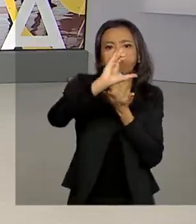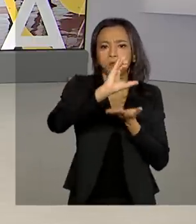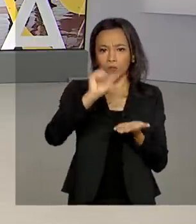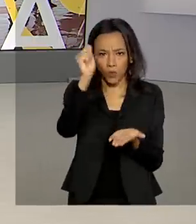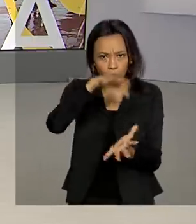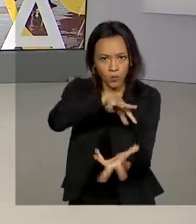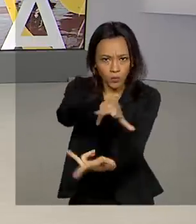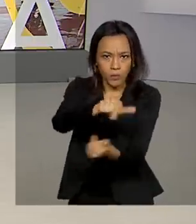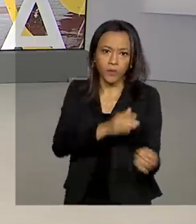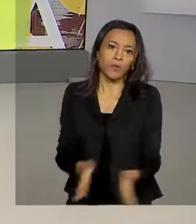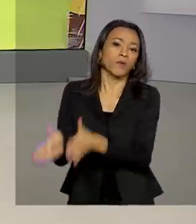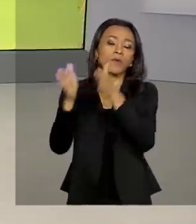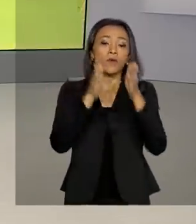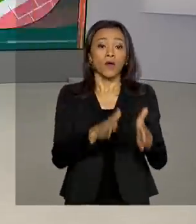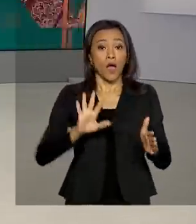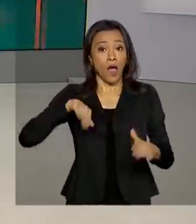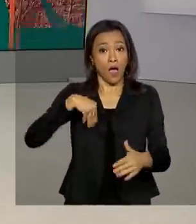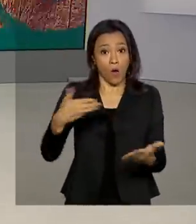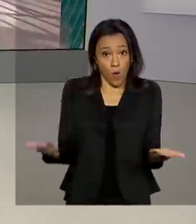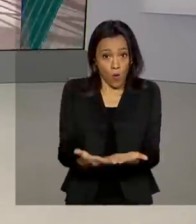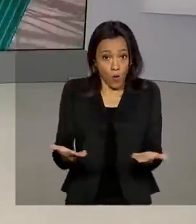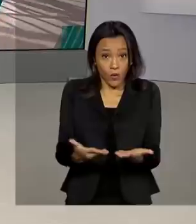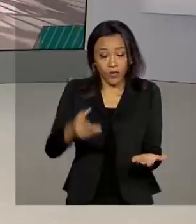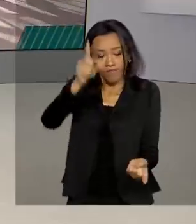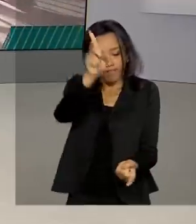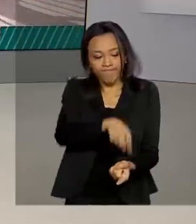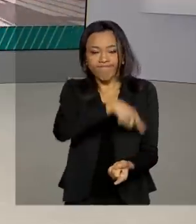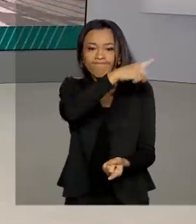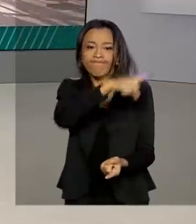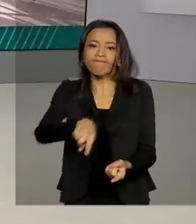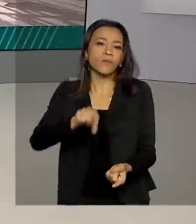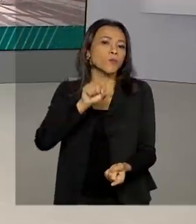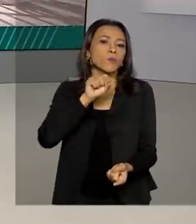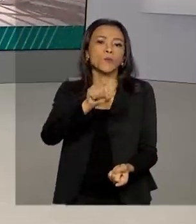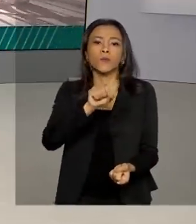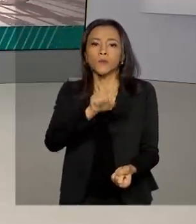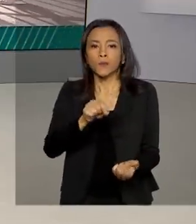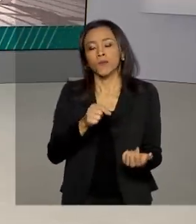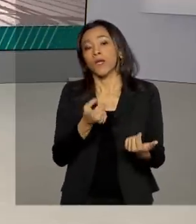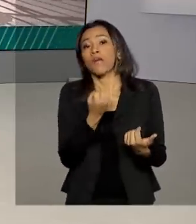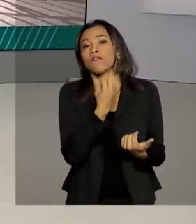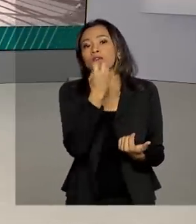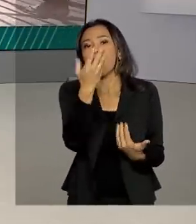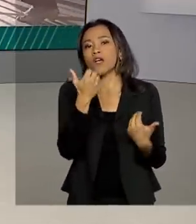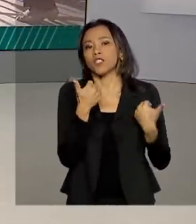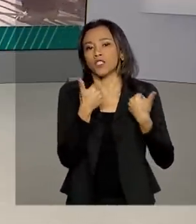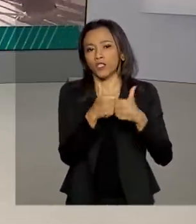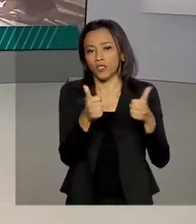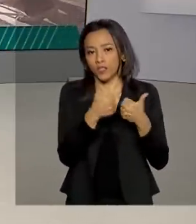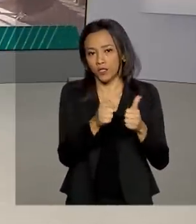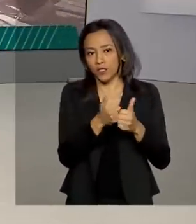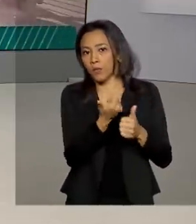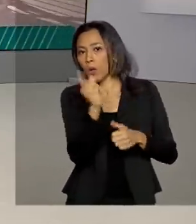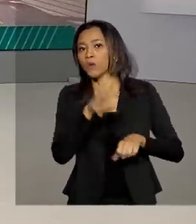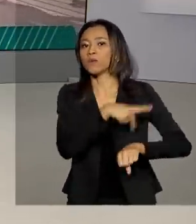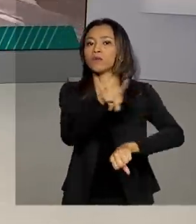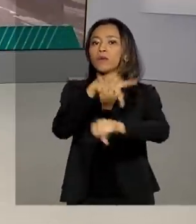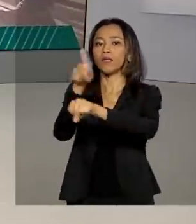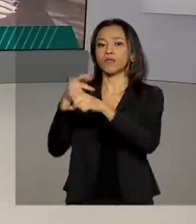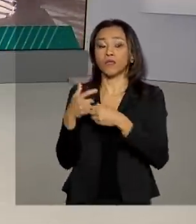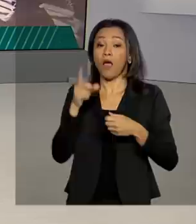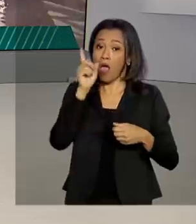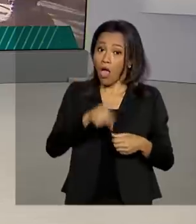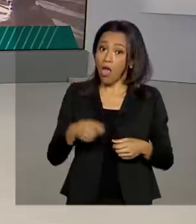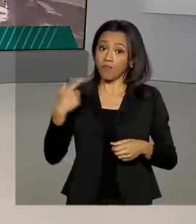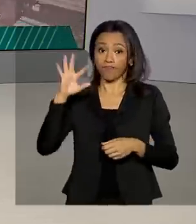A partir de hoje estão suspensas as viagens de transporte coletivo rodoviário internacional de passageiros. A decisão é